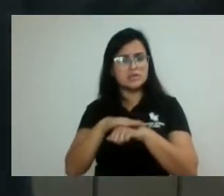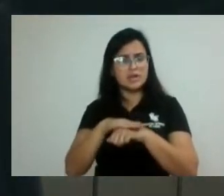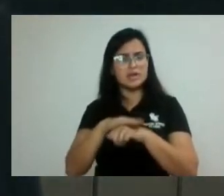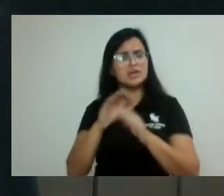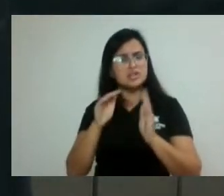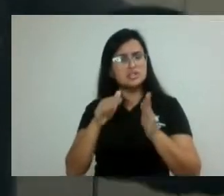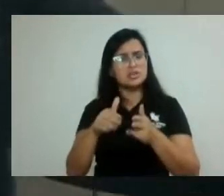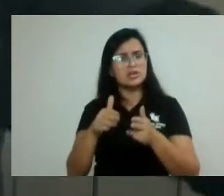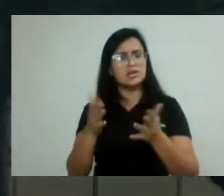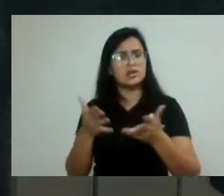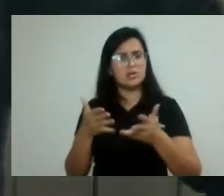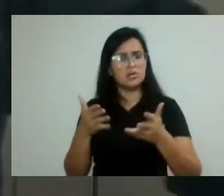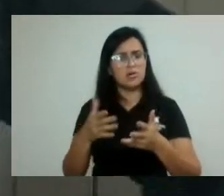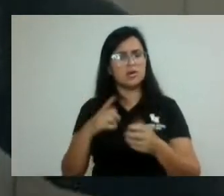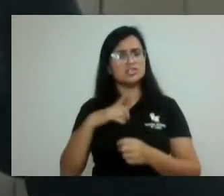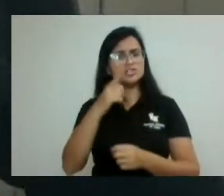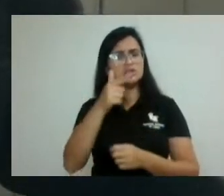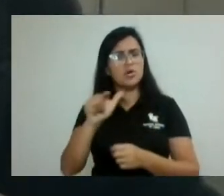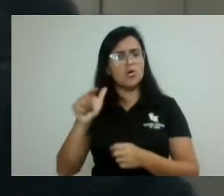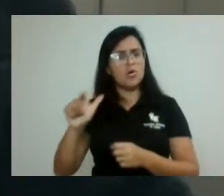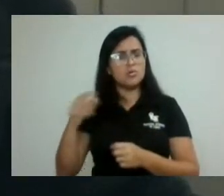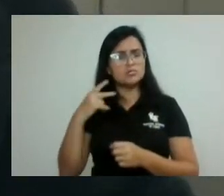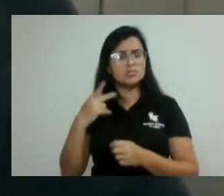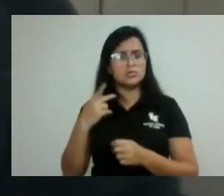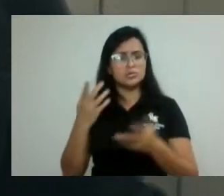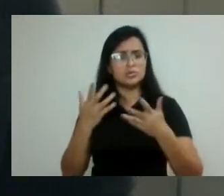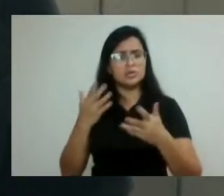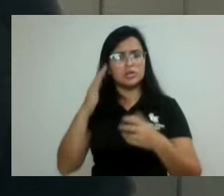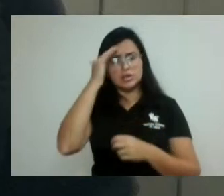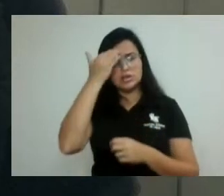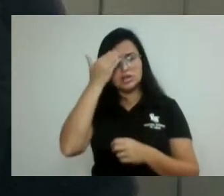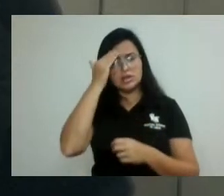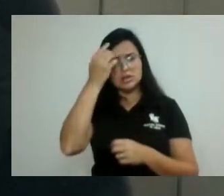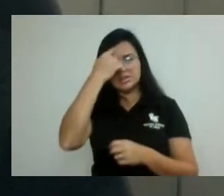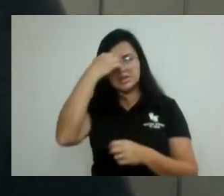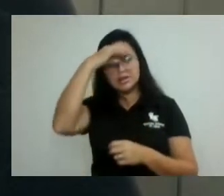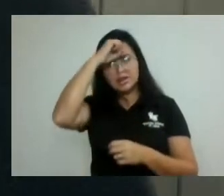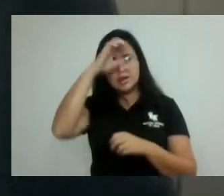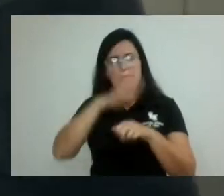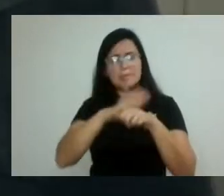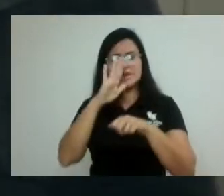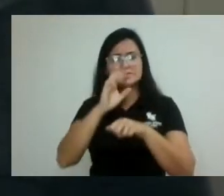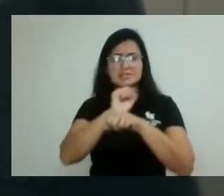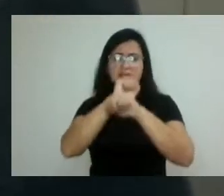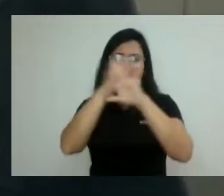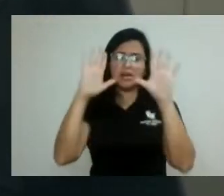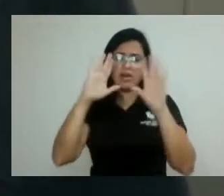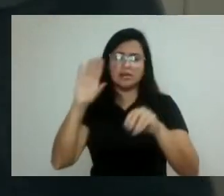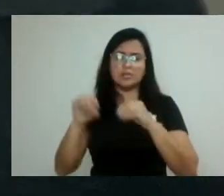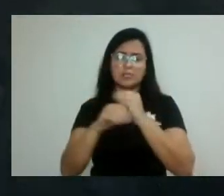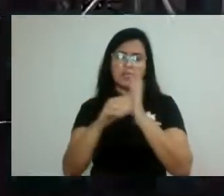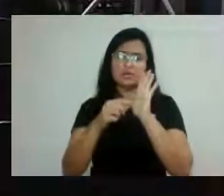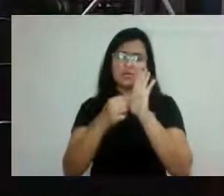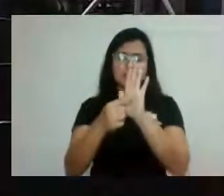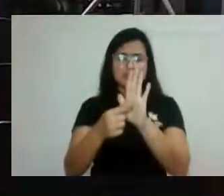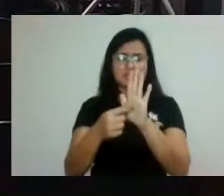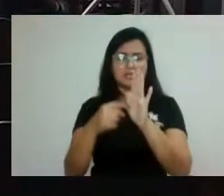mais entendimento em relação à emenda apresentada aqui pela vereadora Cátia Franco.